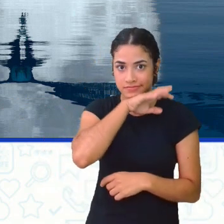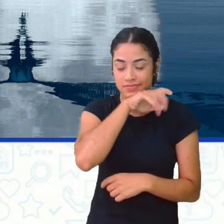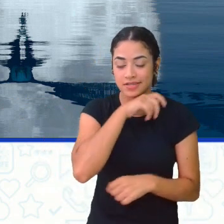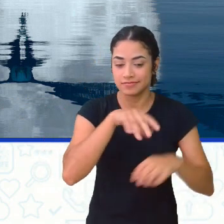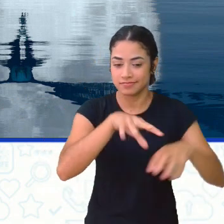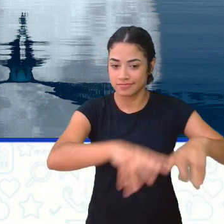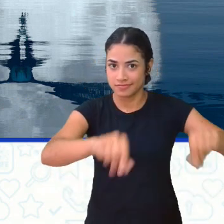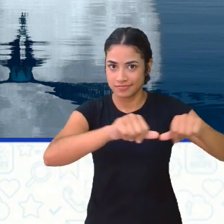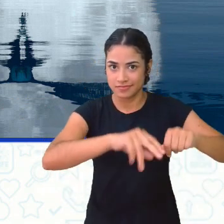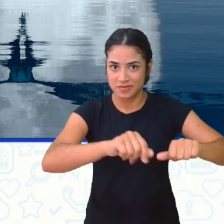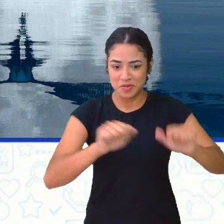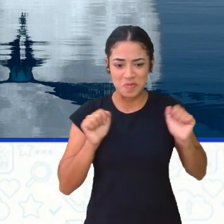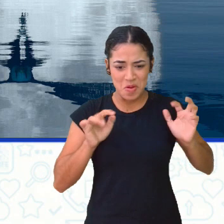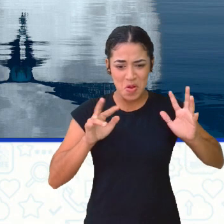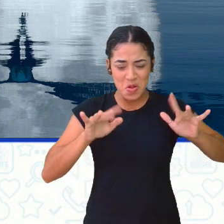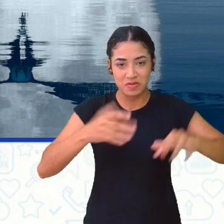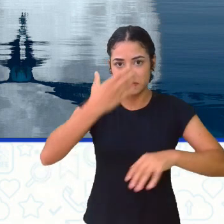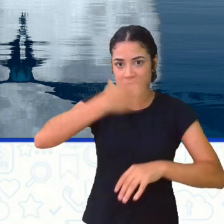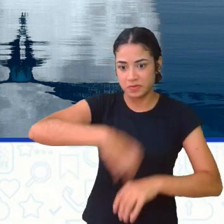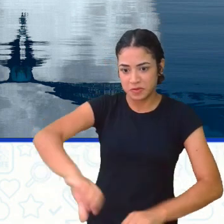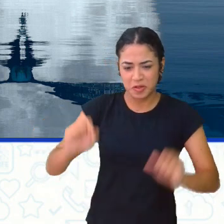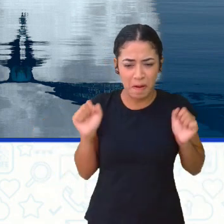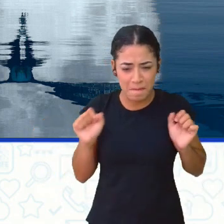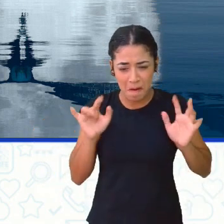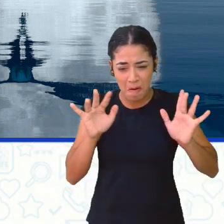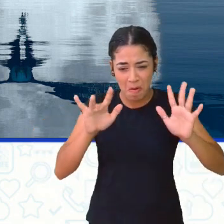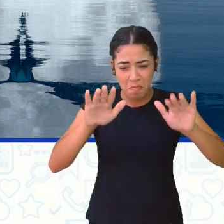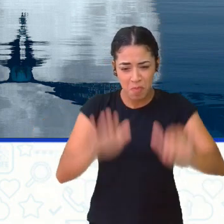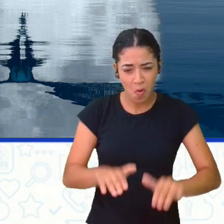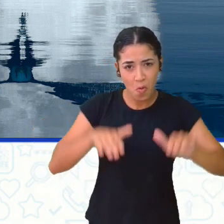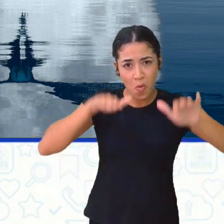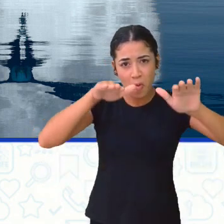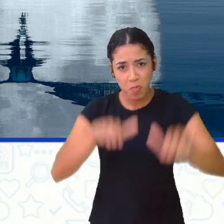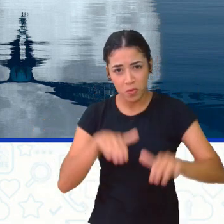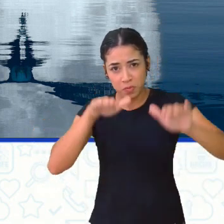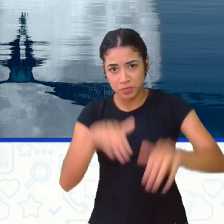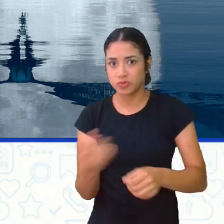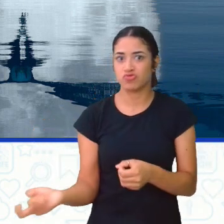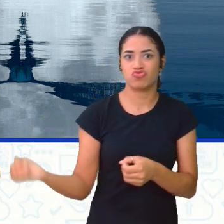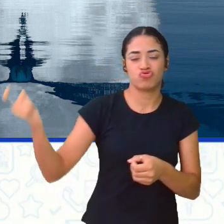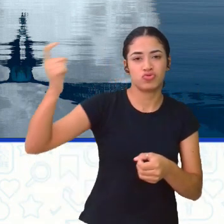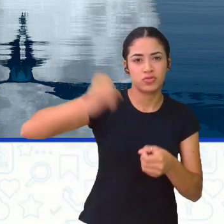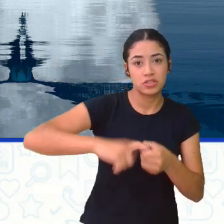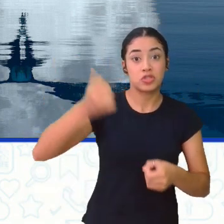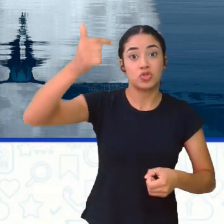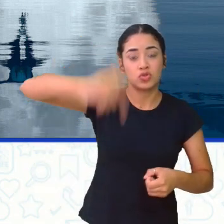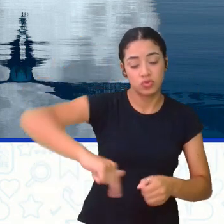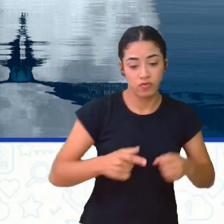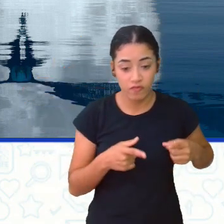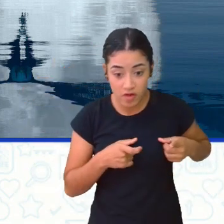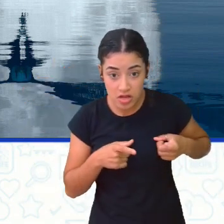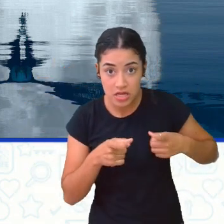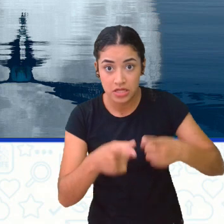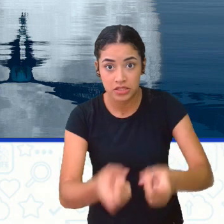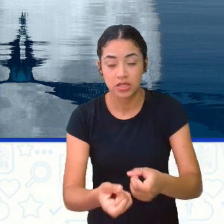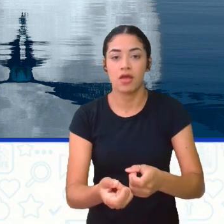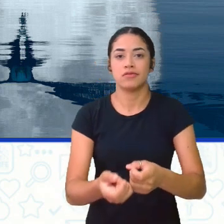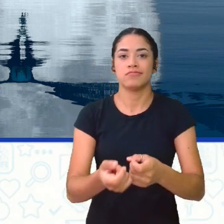por uma manada de elefante, reiniciaram a luta e derrotaram as aves, espalhando apenas